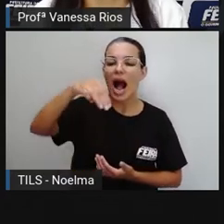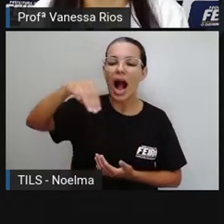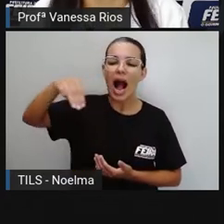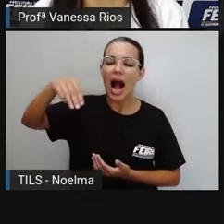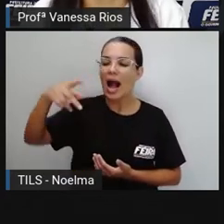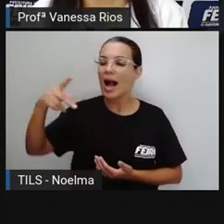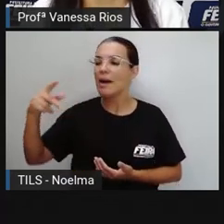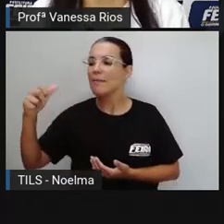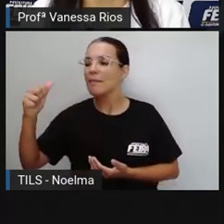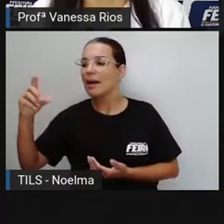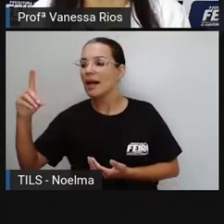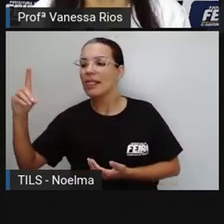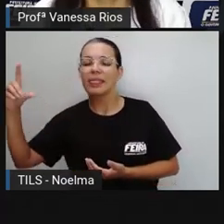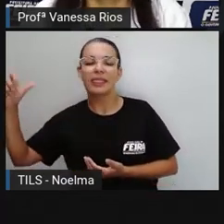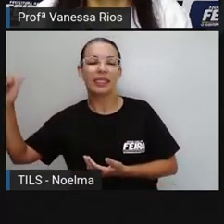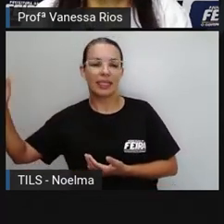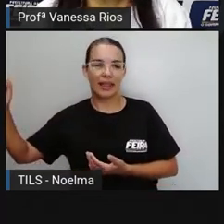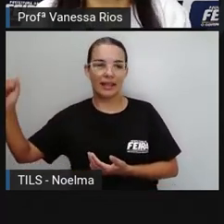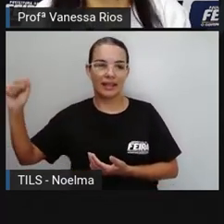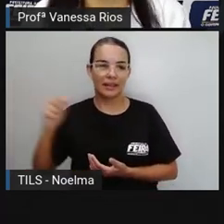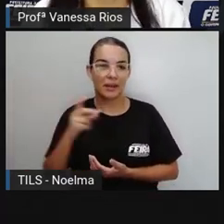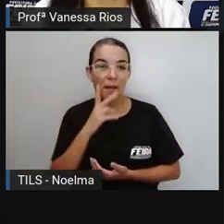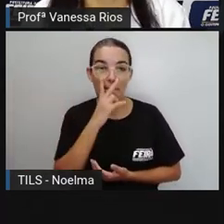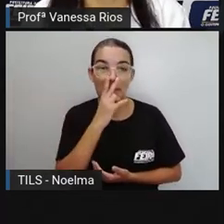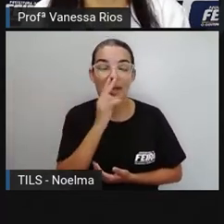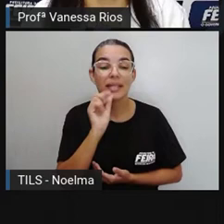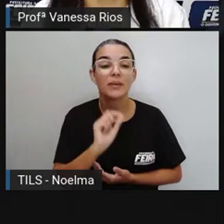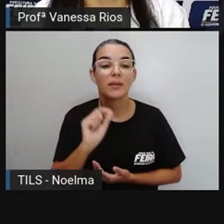Lâmpada. Lâmpada.